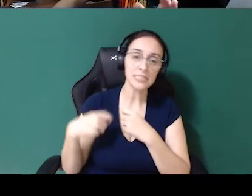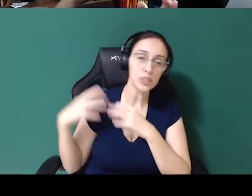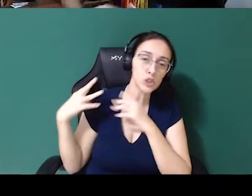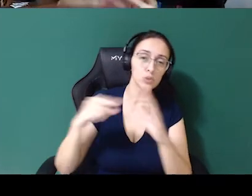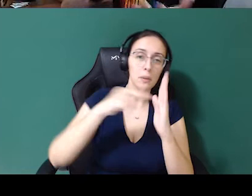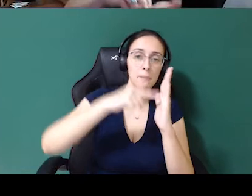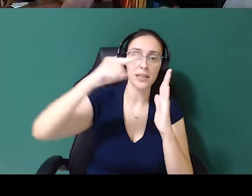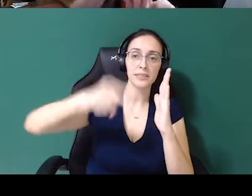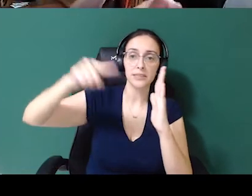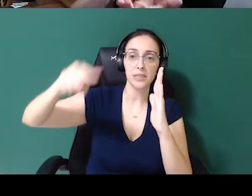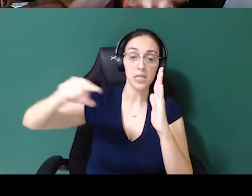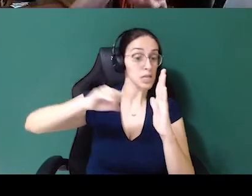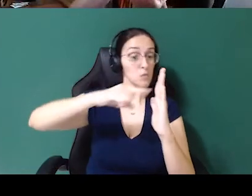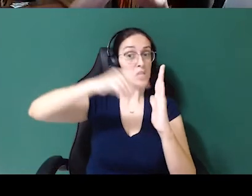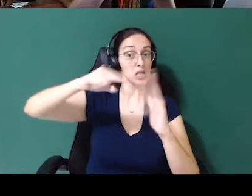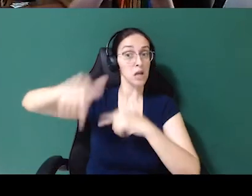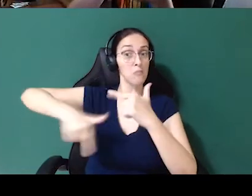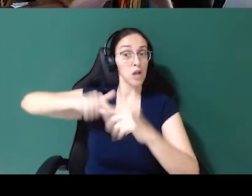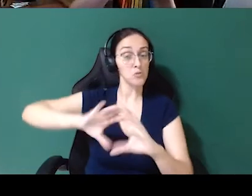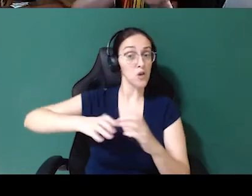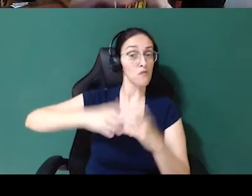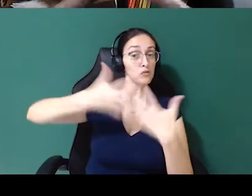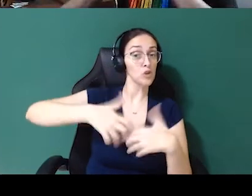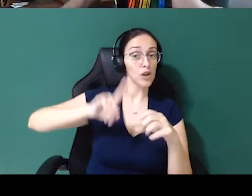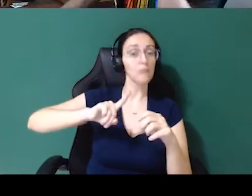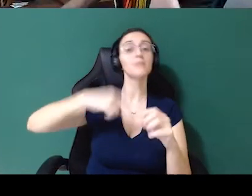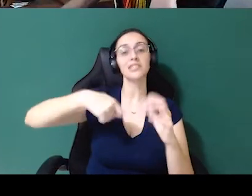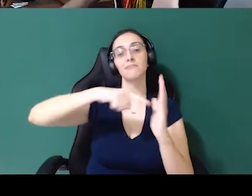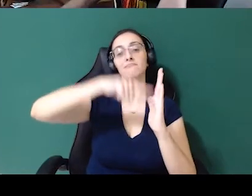métrica. Sem métricas, a gente não sabe se o trabalho do comitê está funcionando ou não.